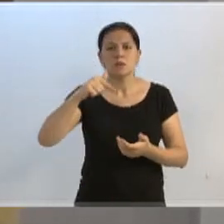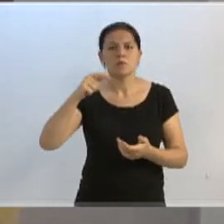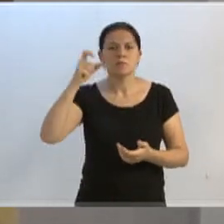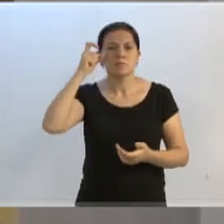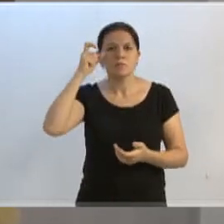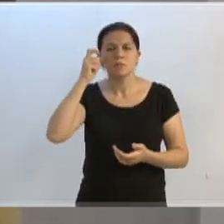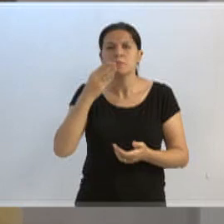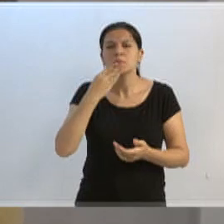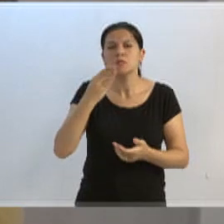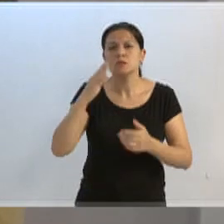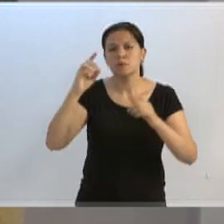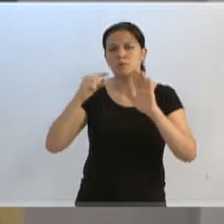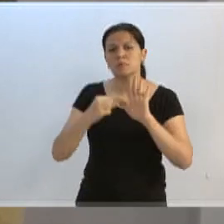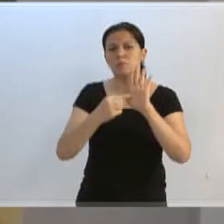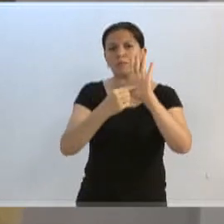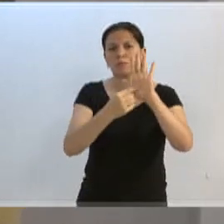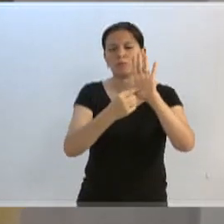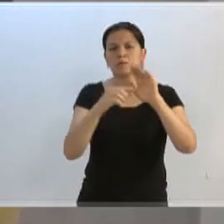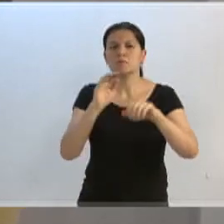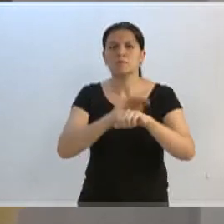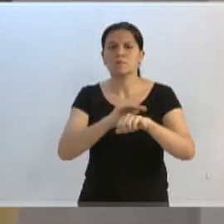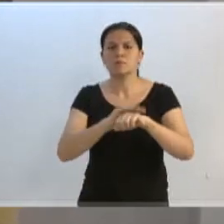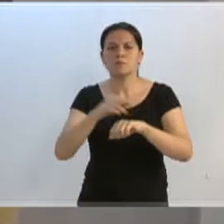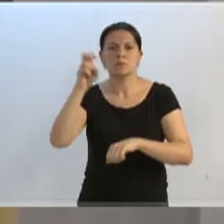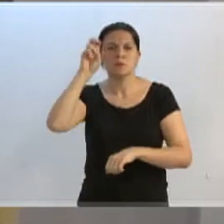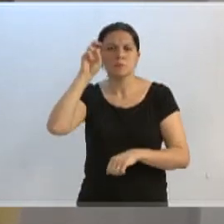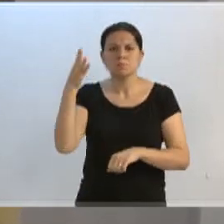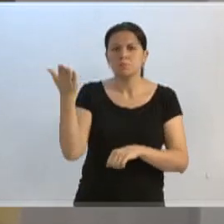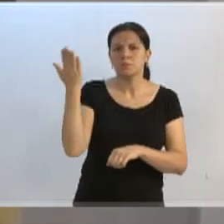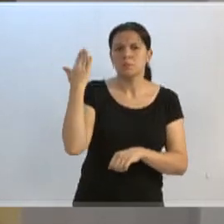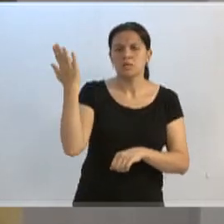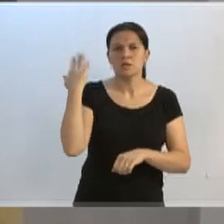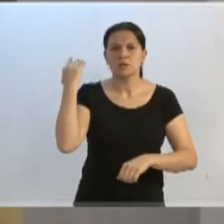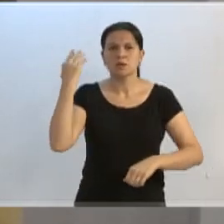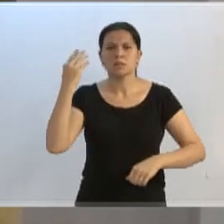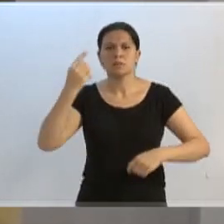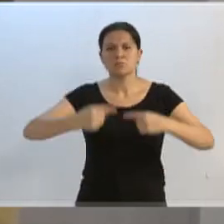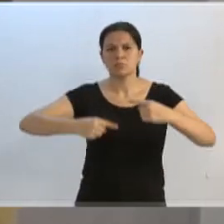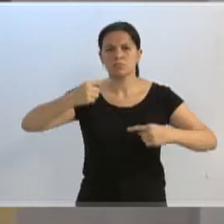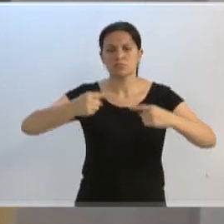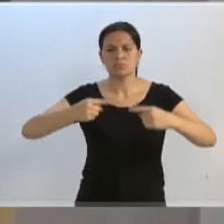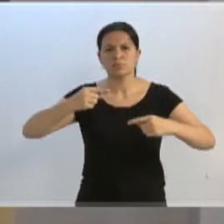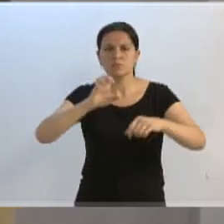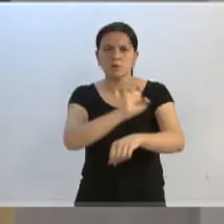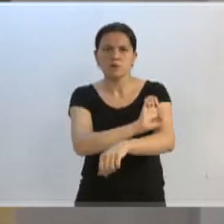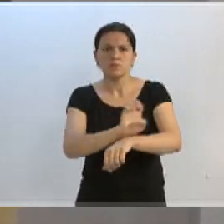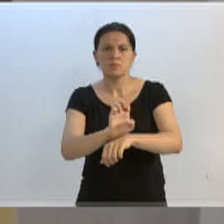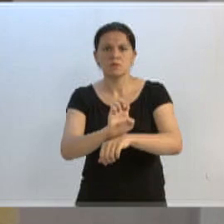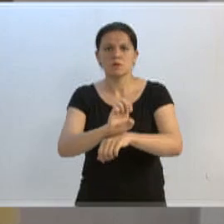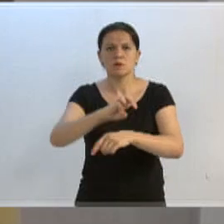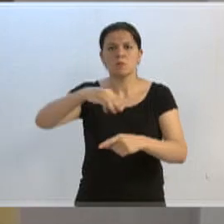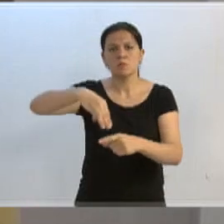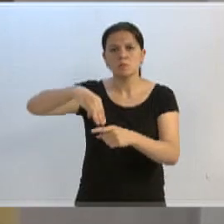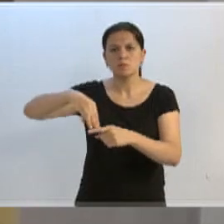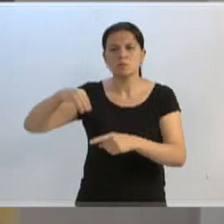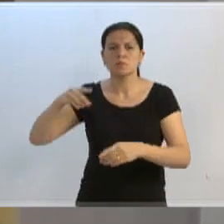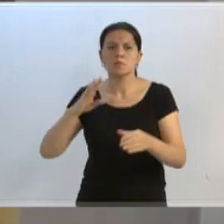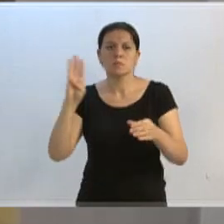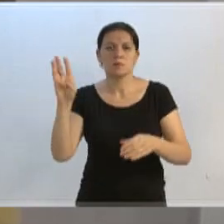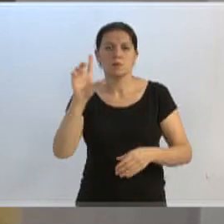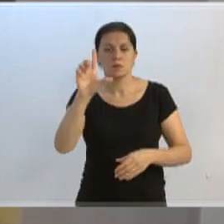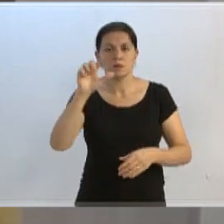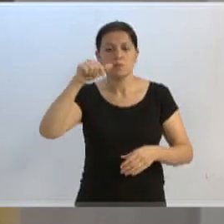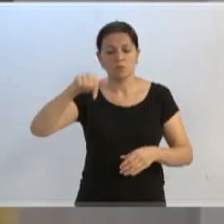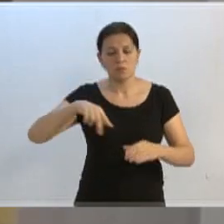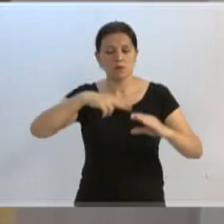fazer a gentileza, nós fizemos aqui, na quinta-feira passada, um debate da educação municipal na cidade de Blumenau, onde nós fizemos